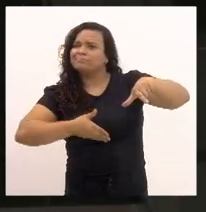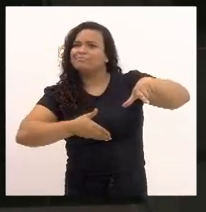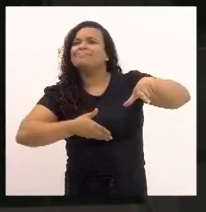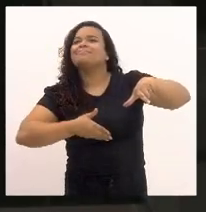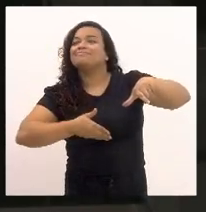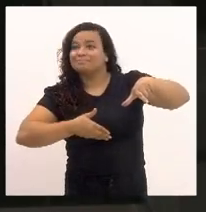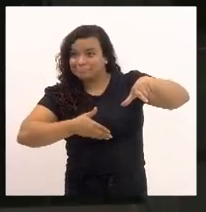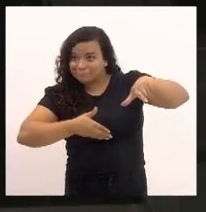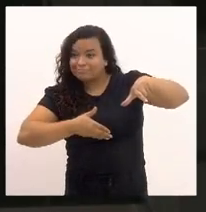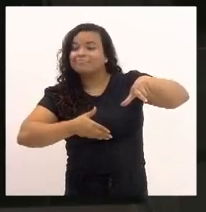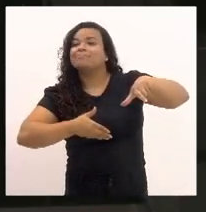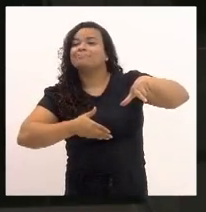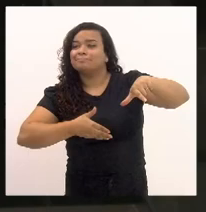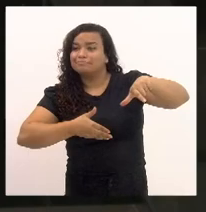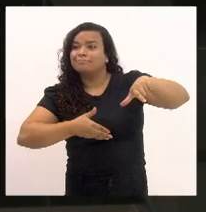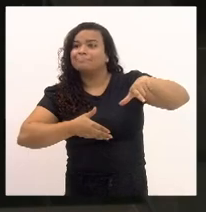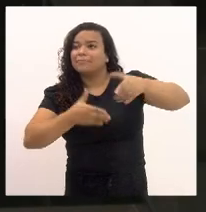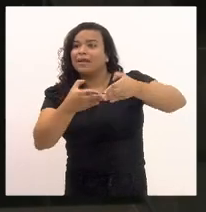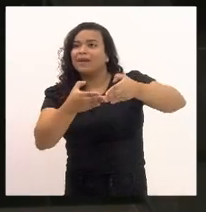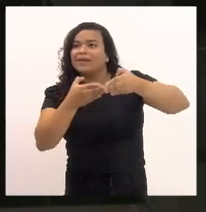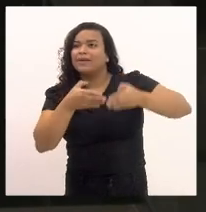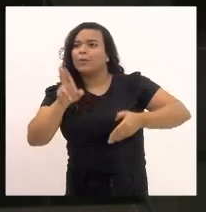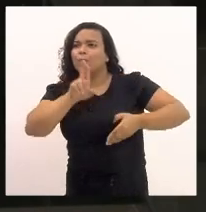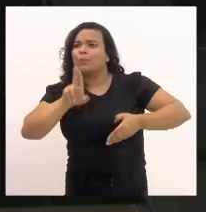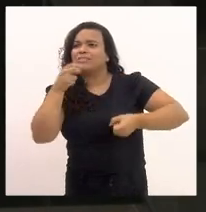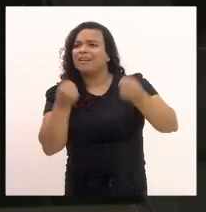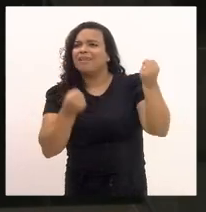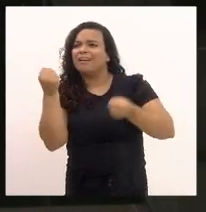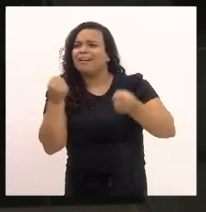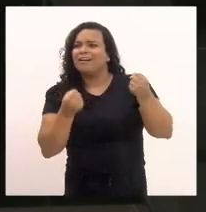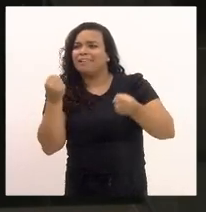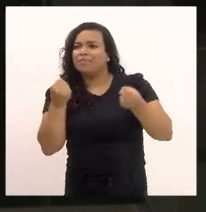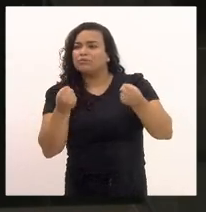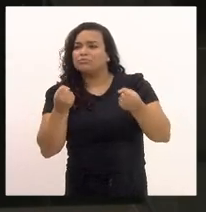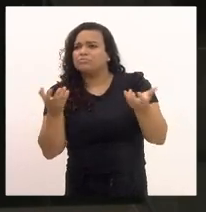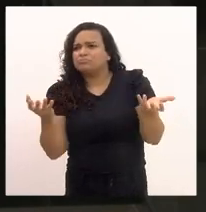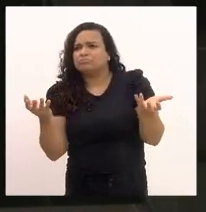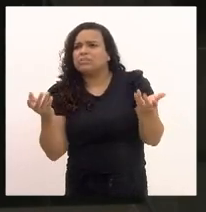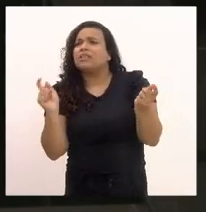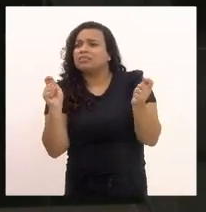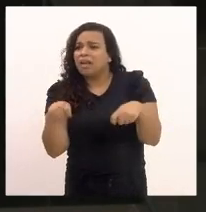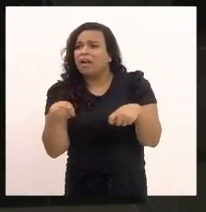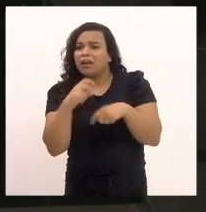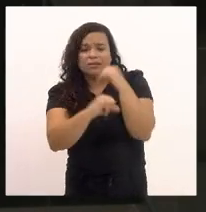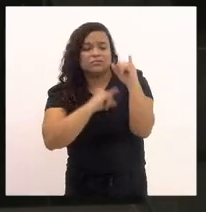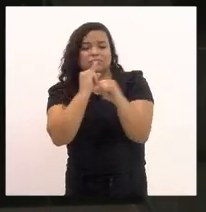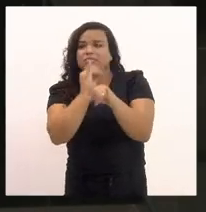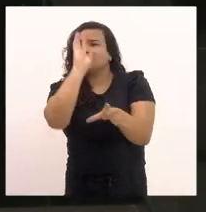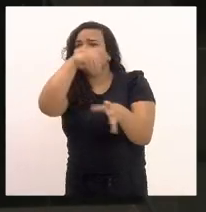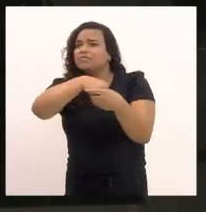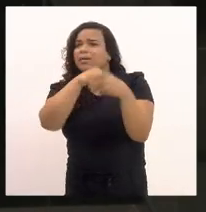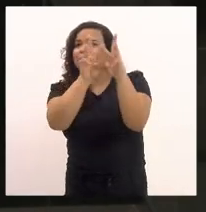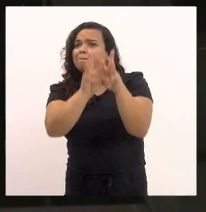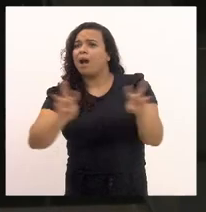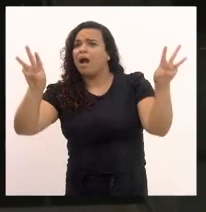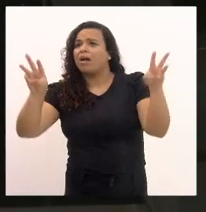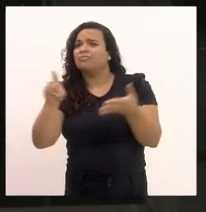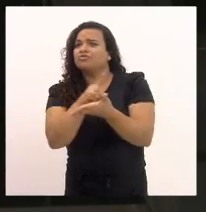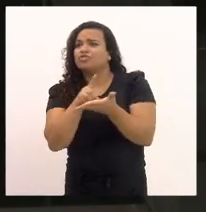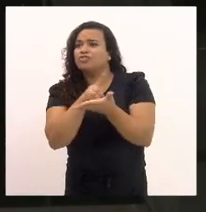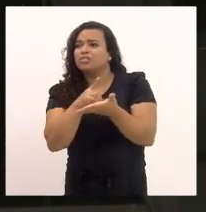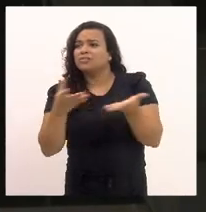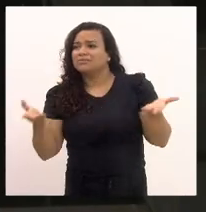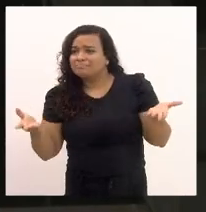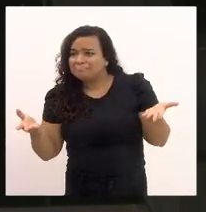licenciamento do veículo é pela internet, não é mais